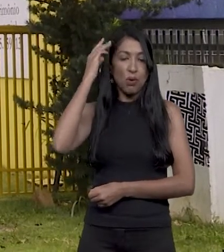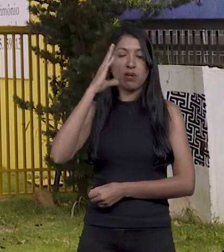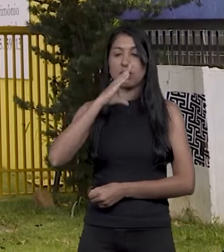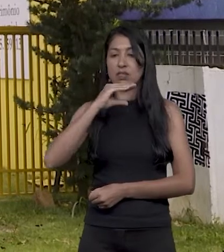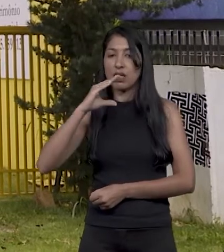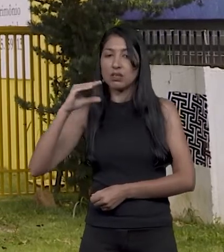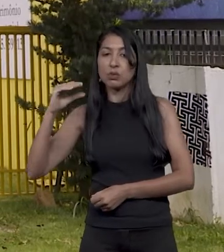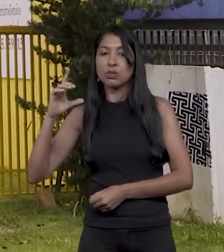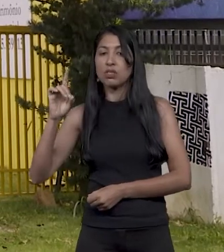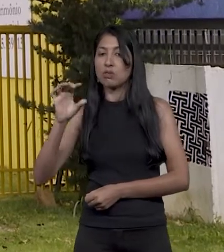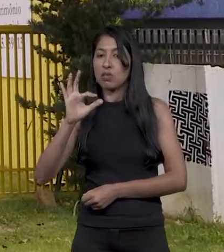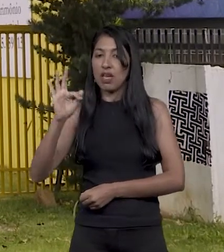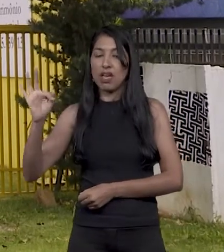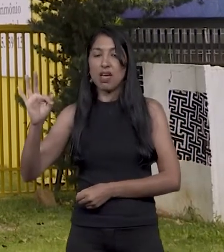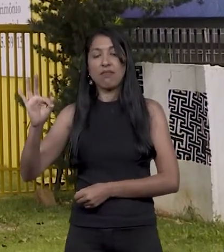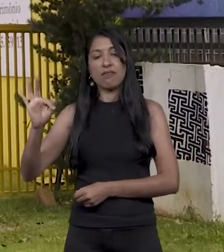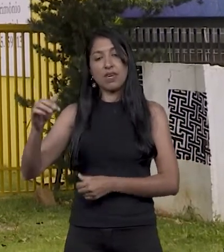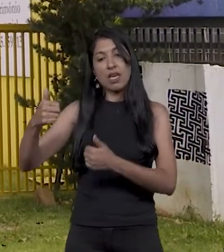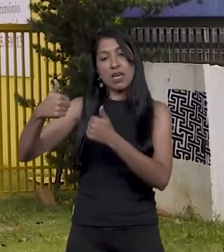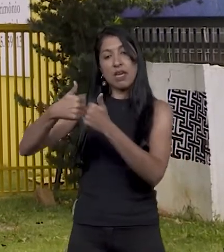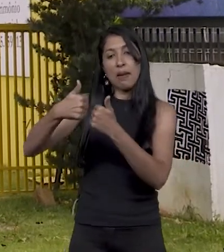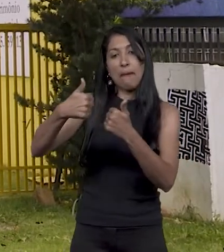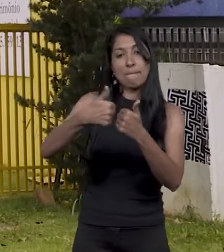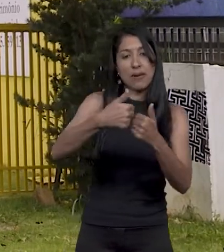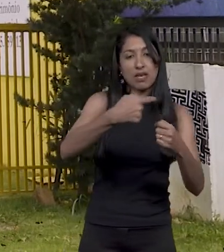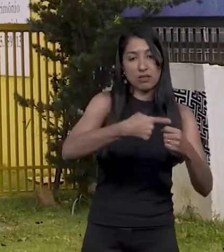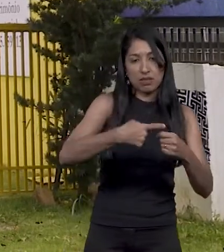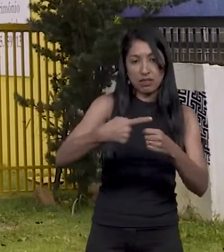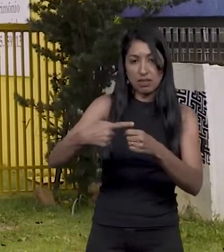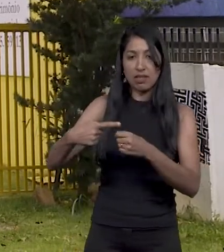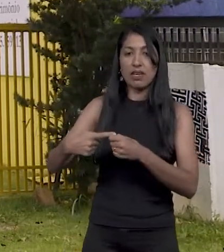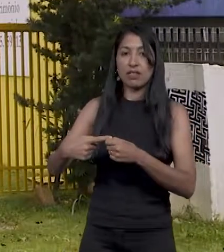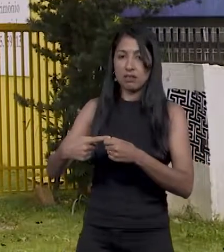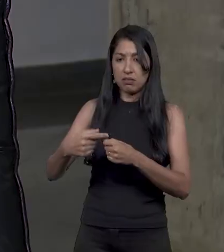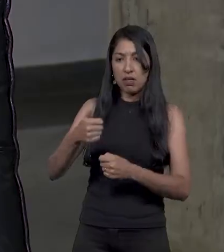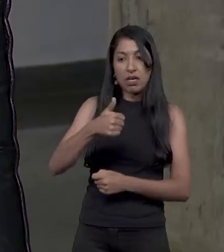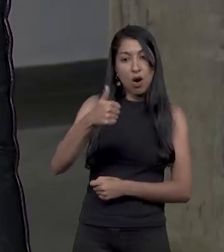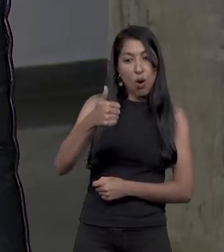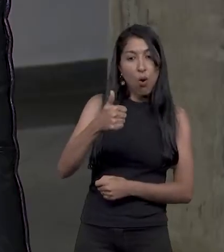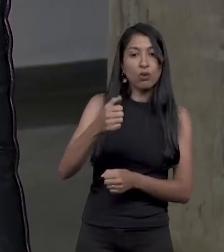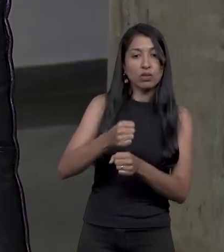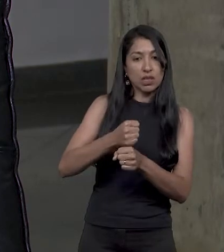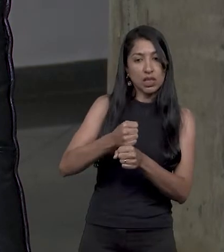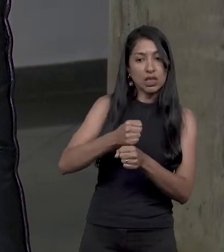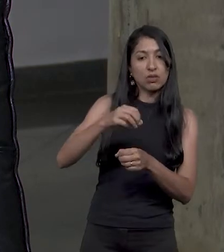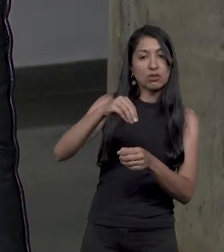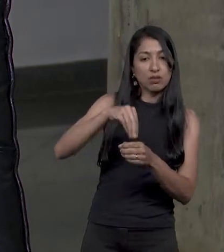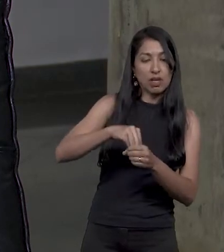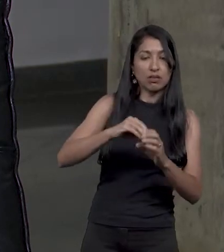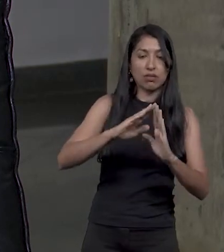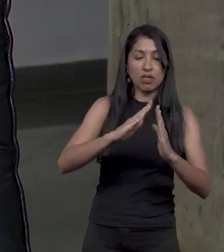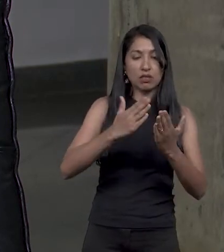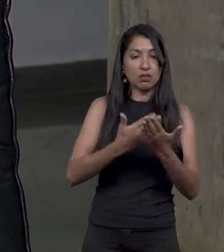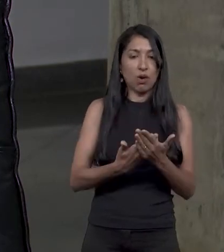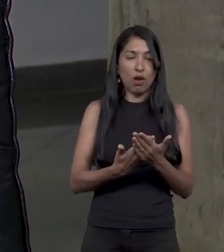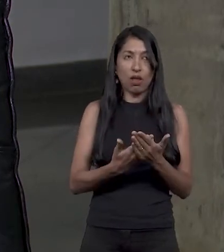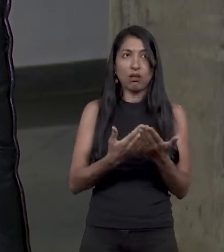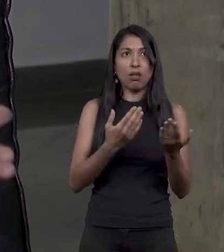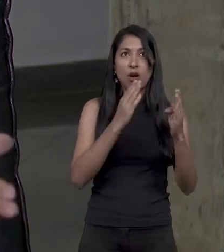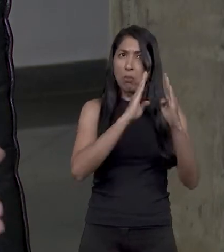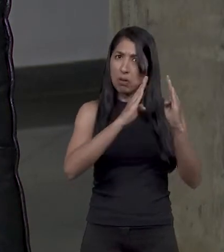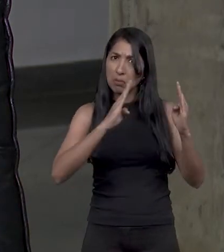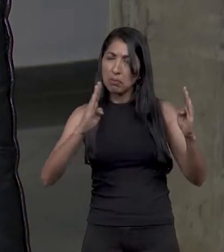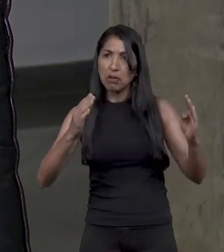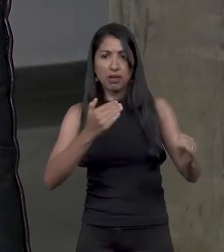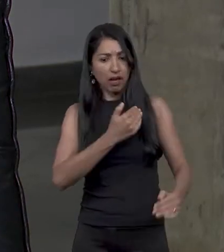e do entorno também. E isso durou 11 anos dentro de uma escola pública, uma